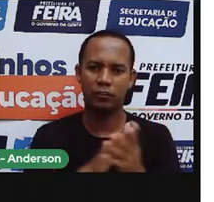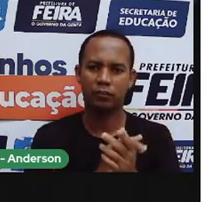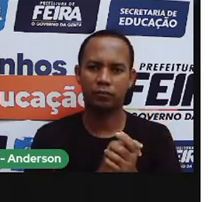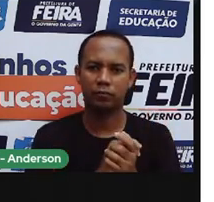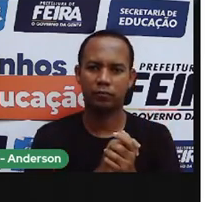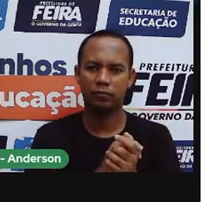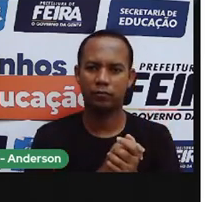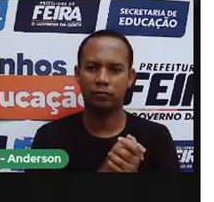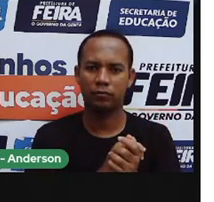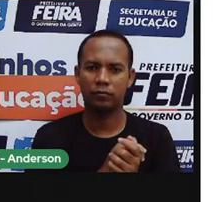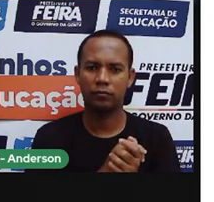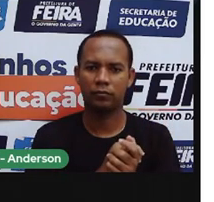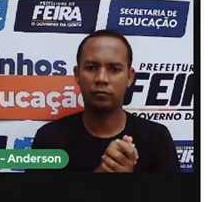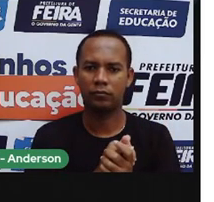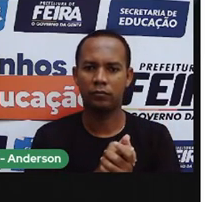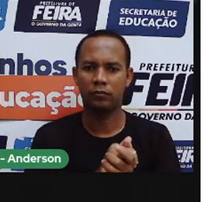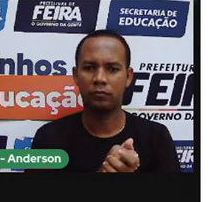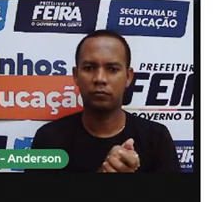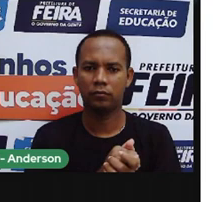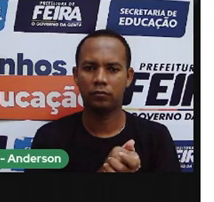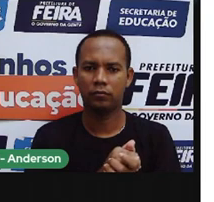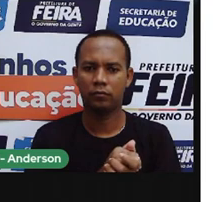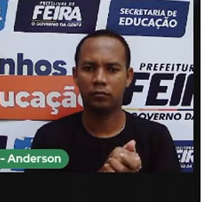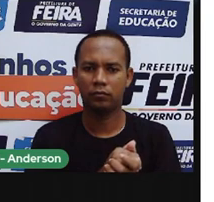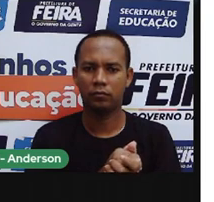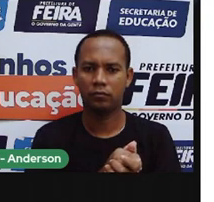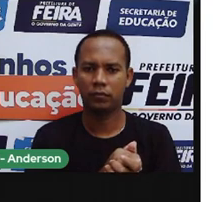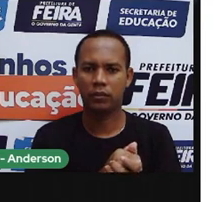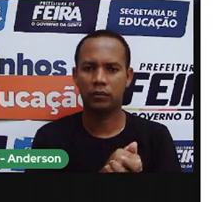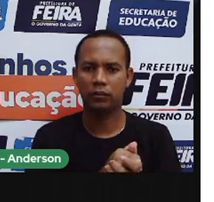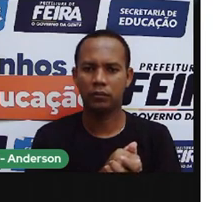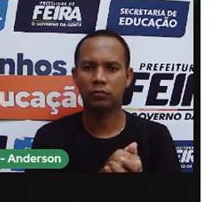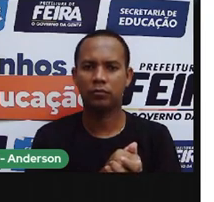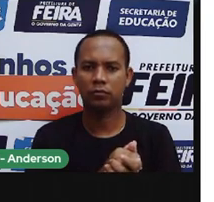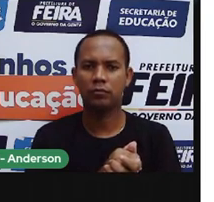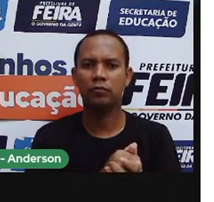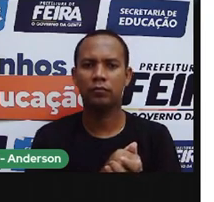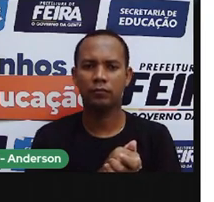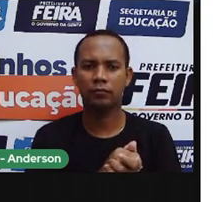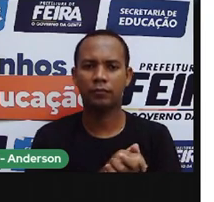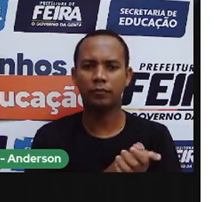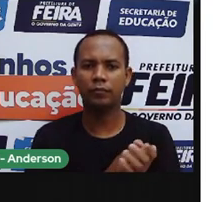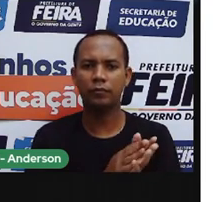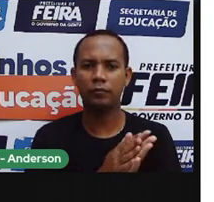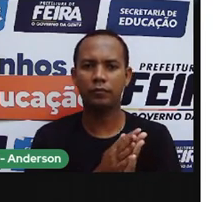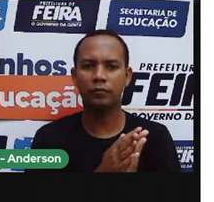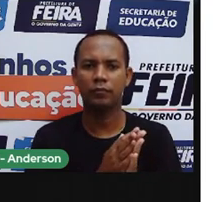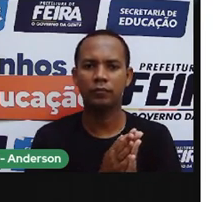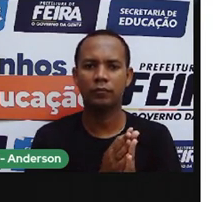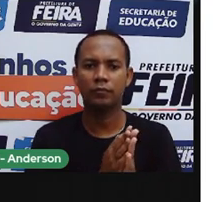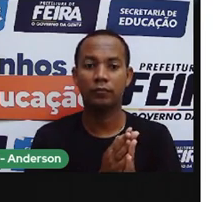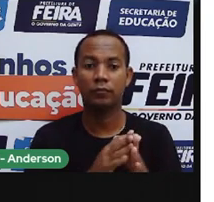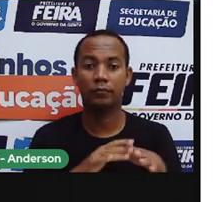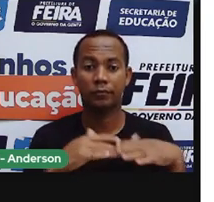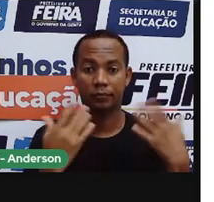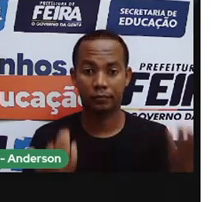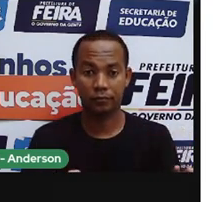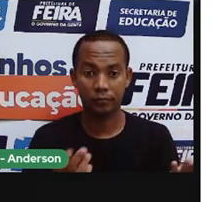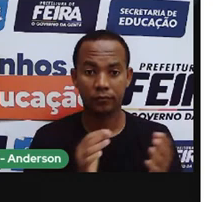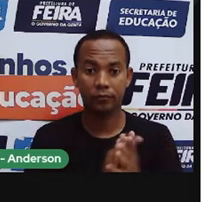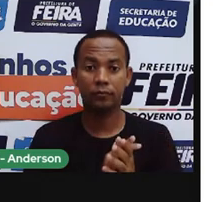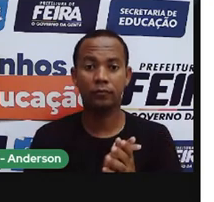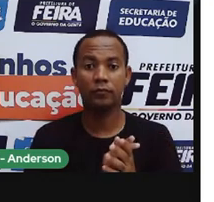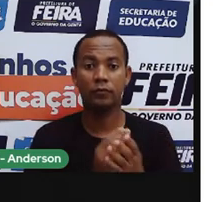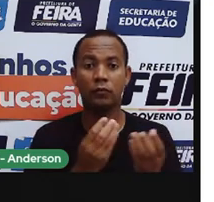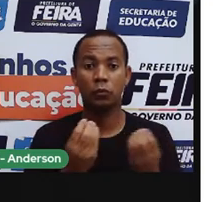Brasil. que fica aqui o registro que eles são portugueses, né, o português de lá e o daqui são diferentes. Bom, a